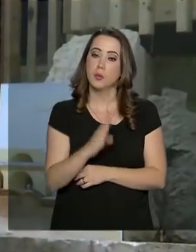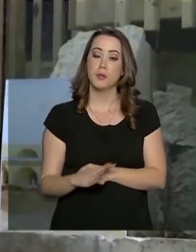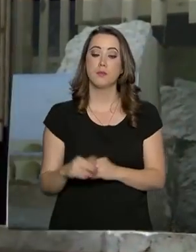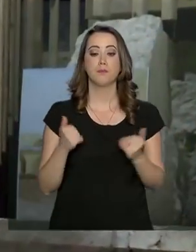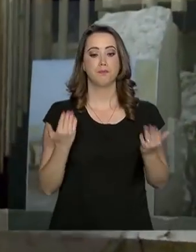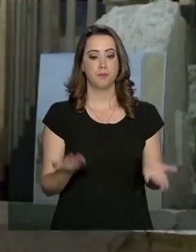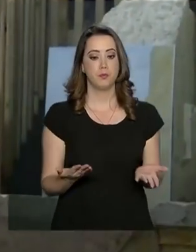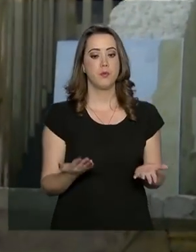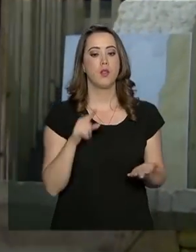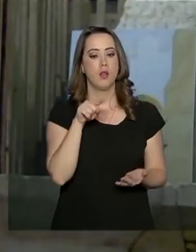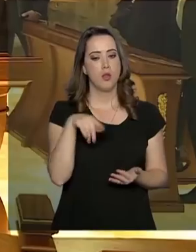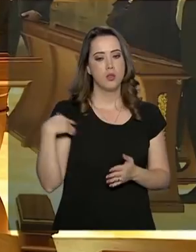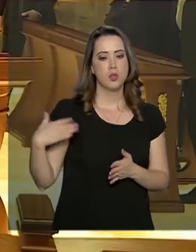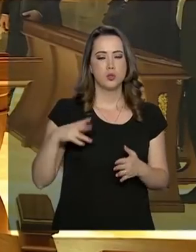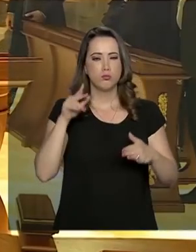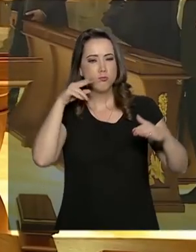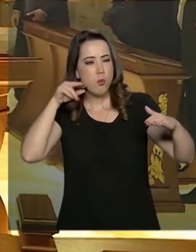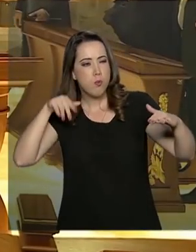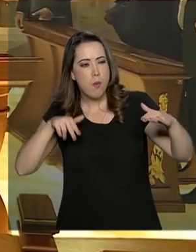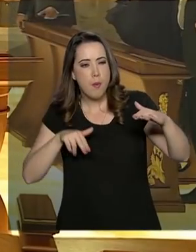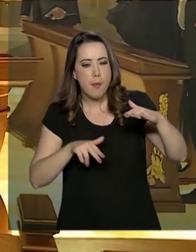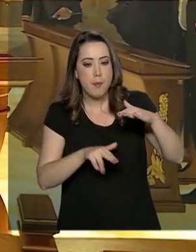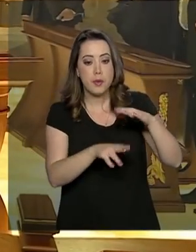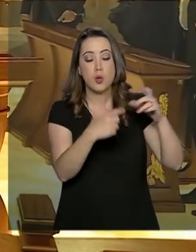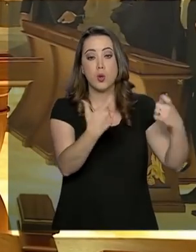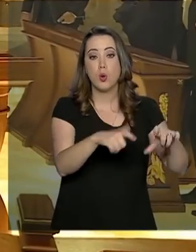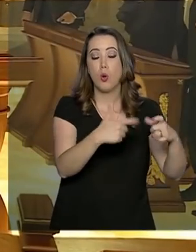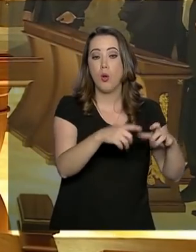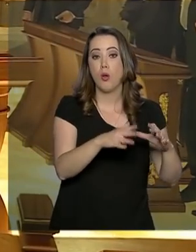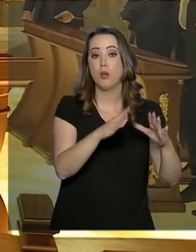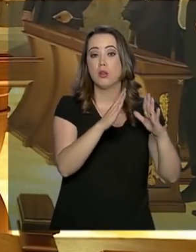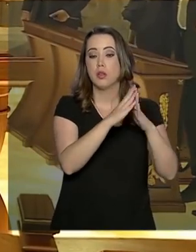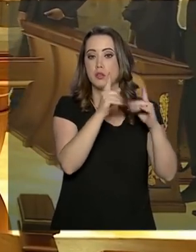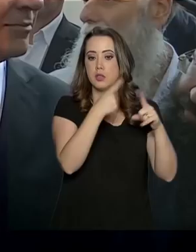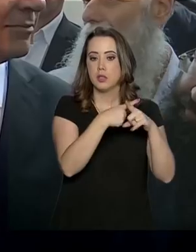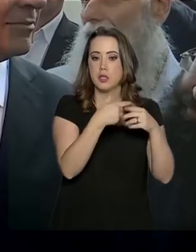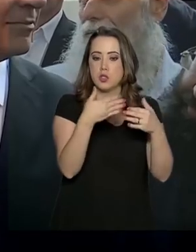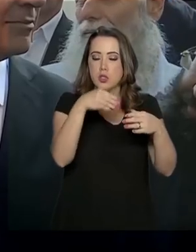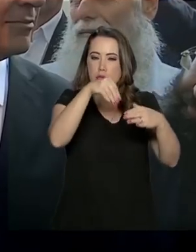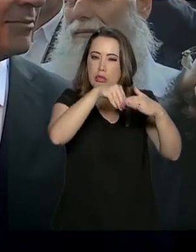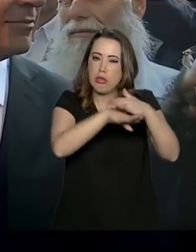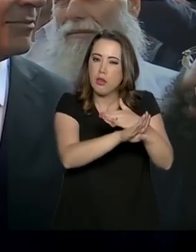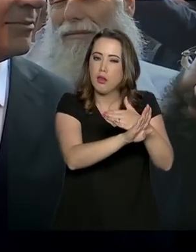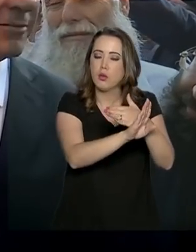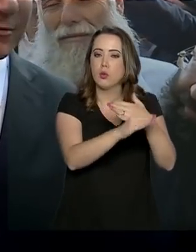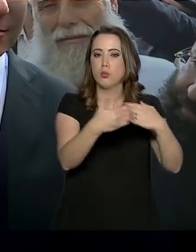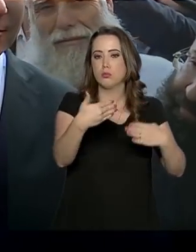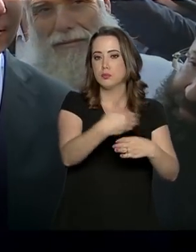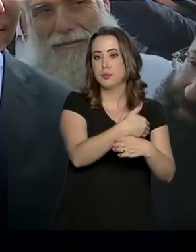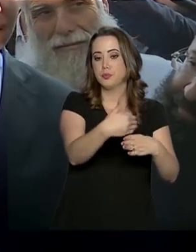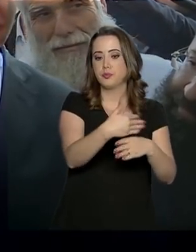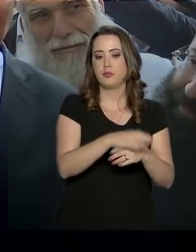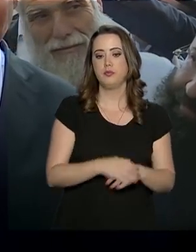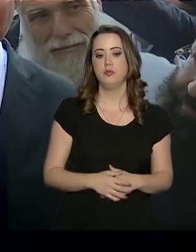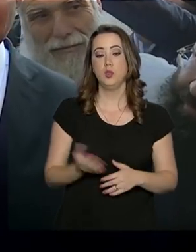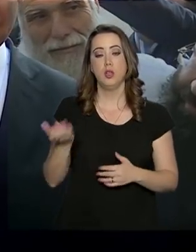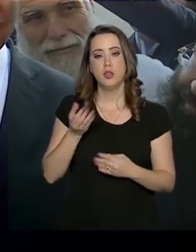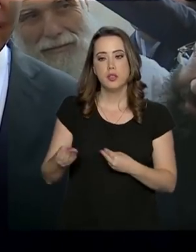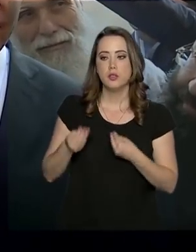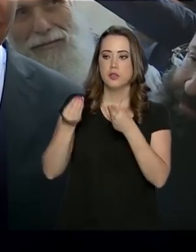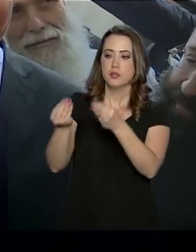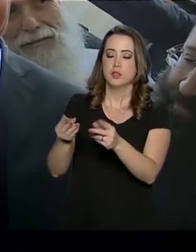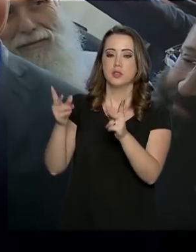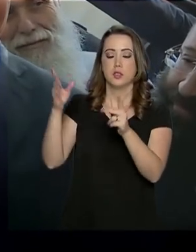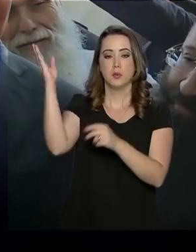O presidente seguiu pelos túneis até uma sinagoga, que fica na estrutura do muro. Quero levar para o Brasil a paz e